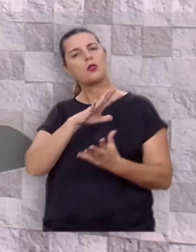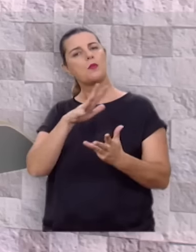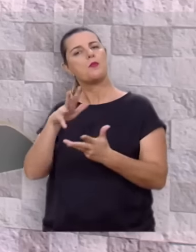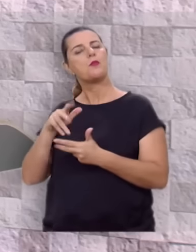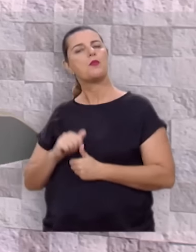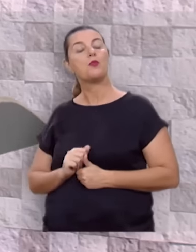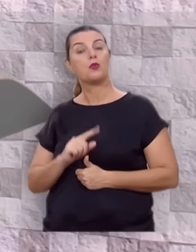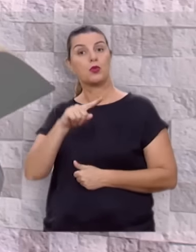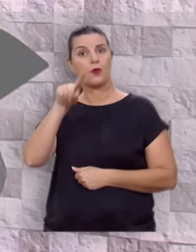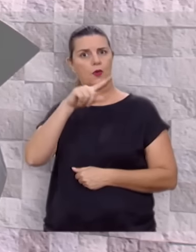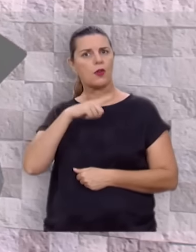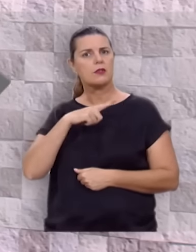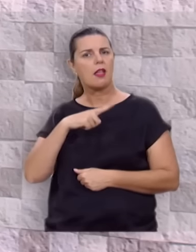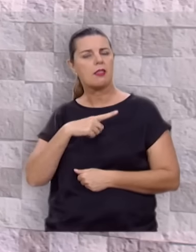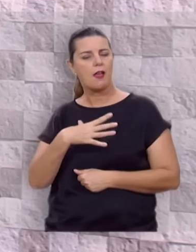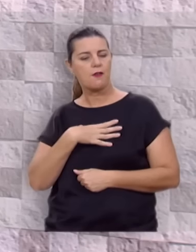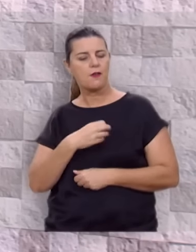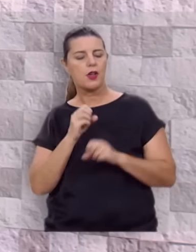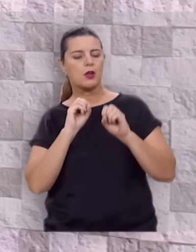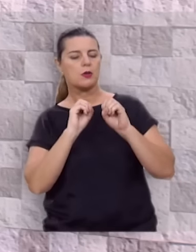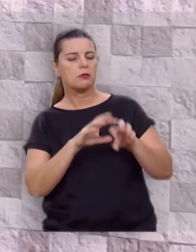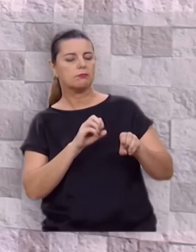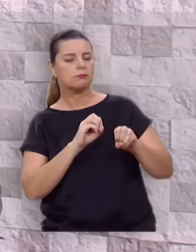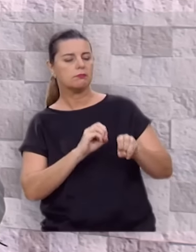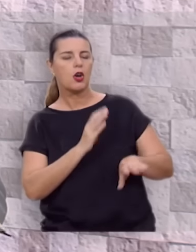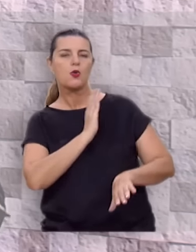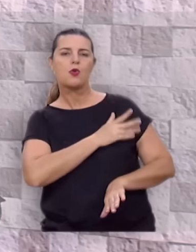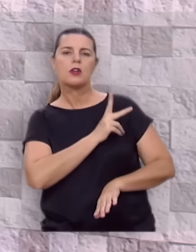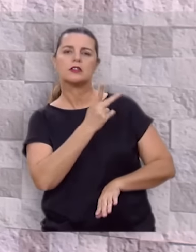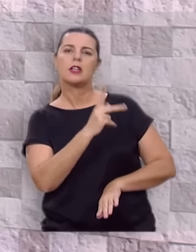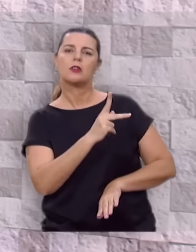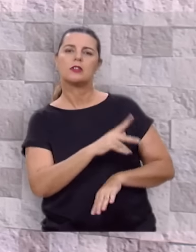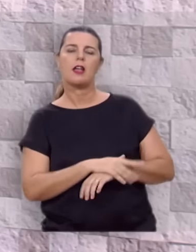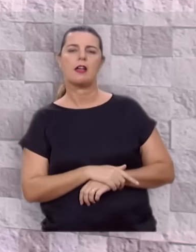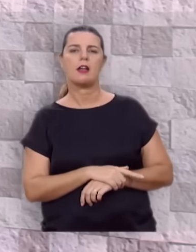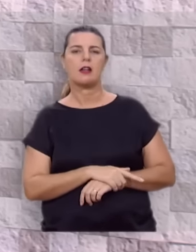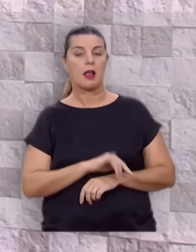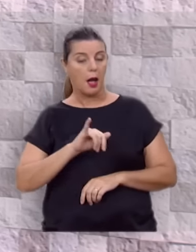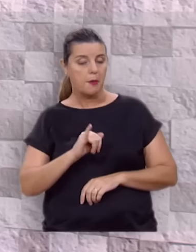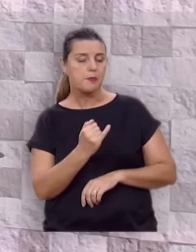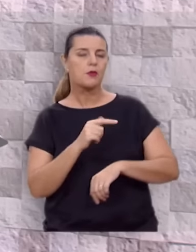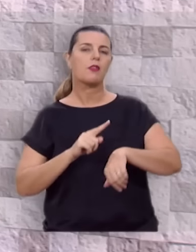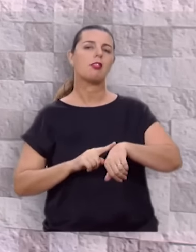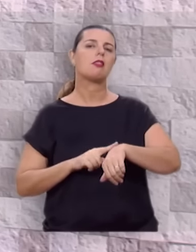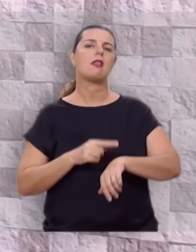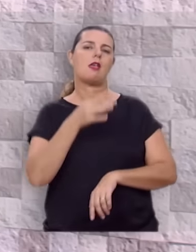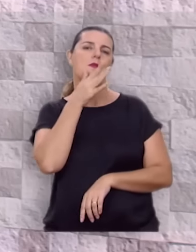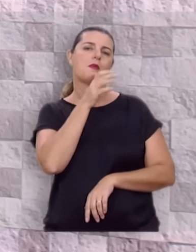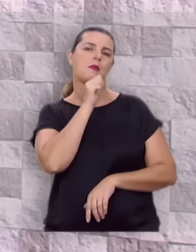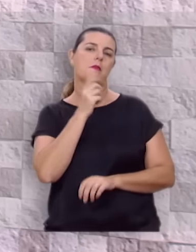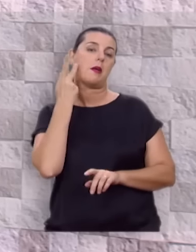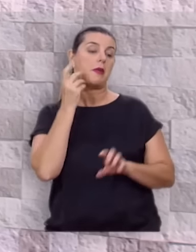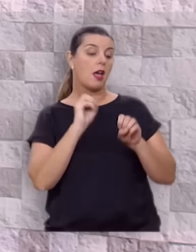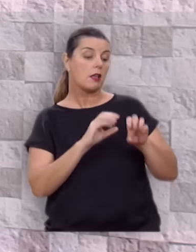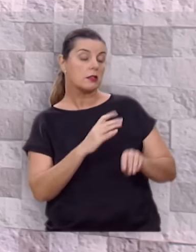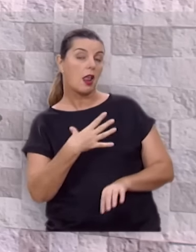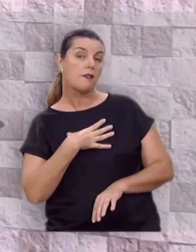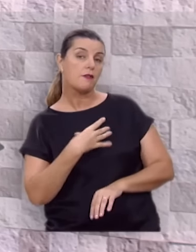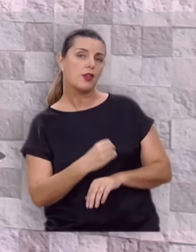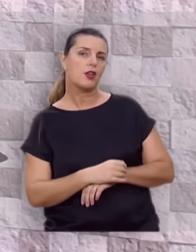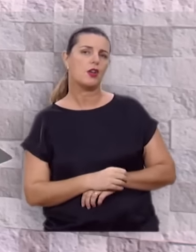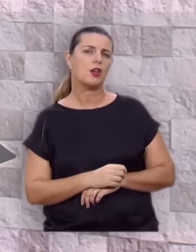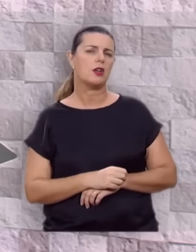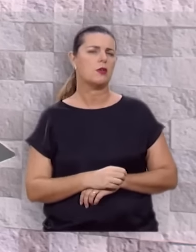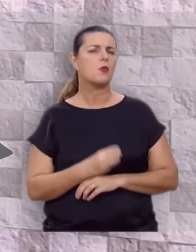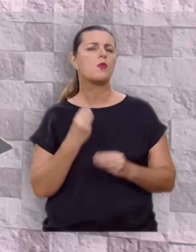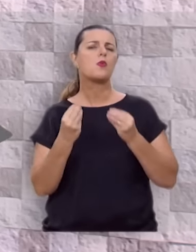da infância, quando os principais ensinamentos devem ser ministrados ao coração deles. Aproveite esse tempo, mãe, para ensinar